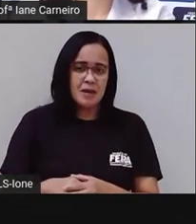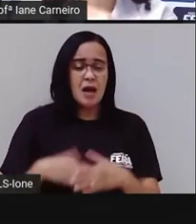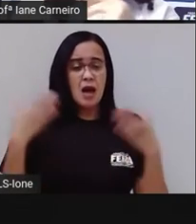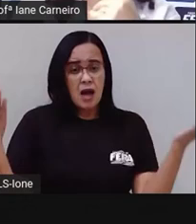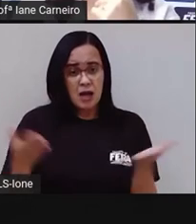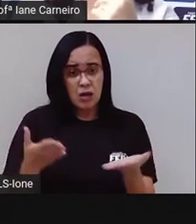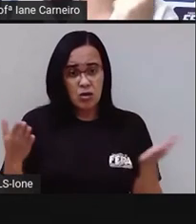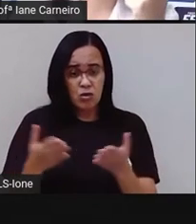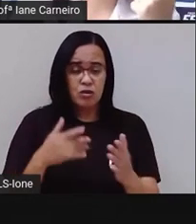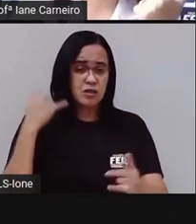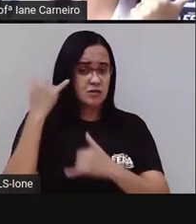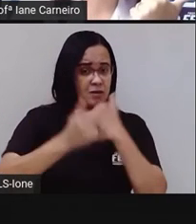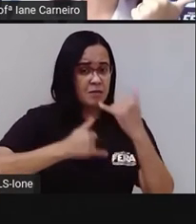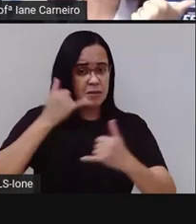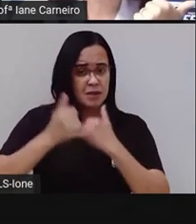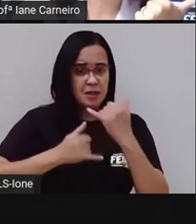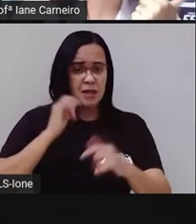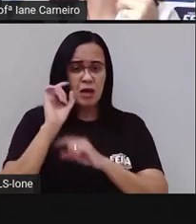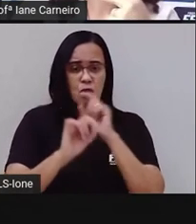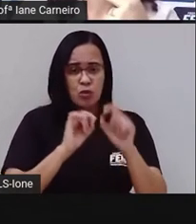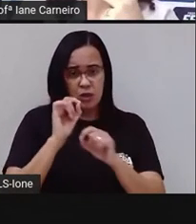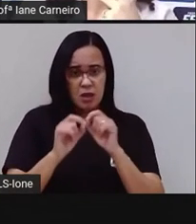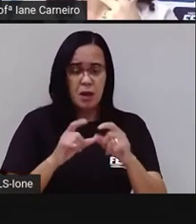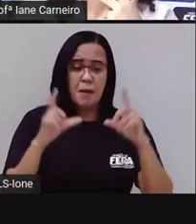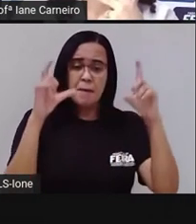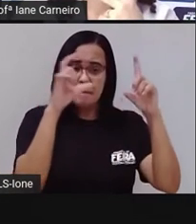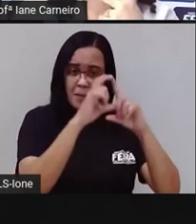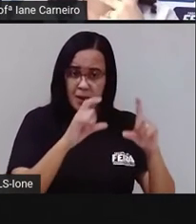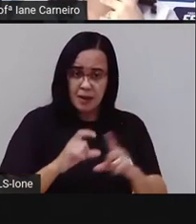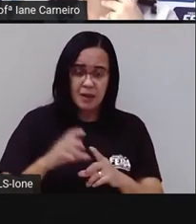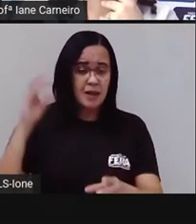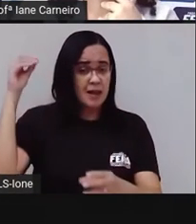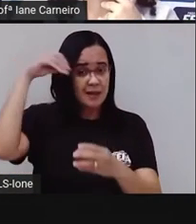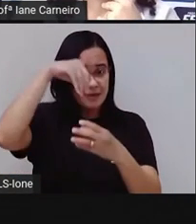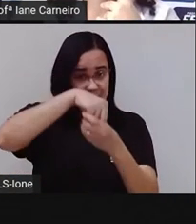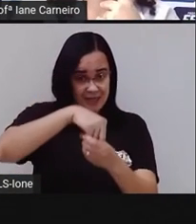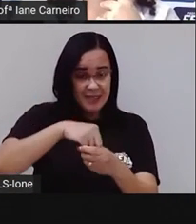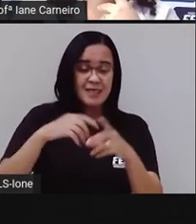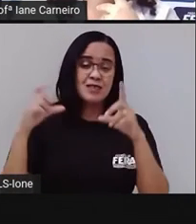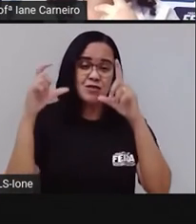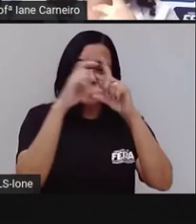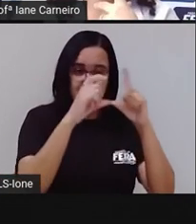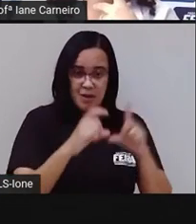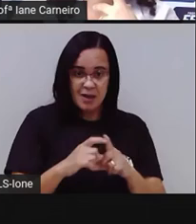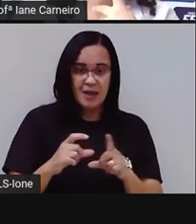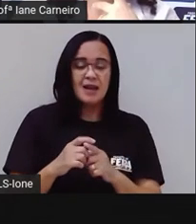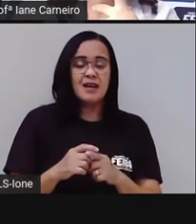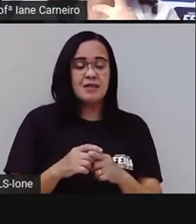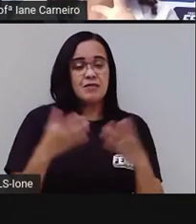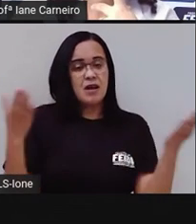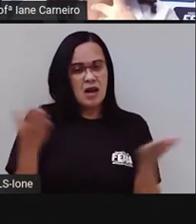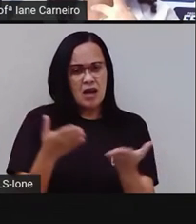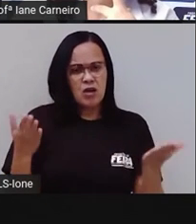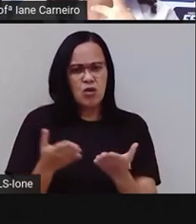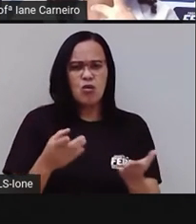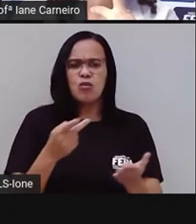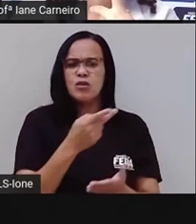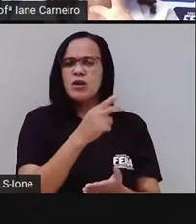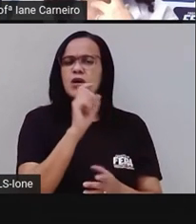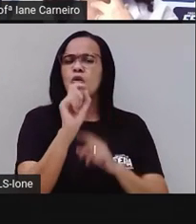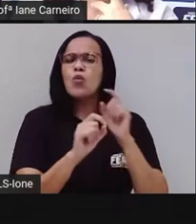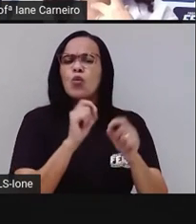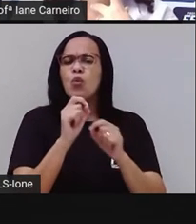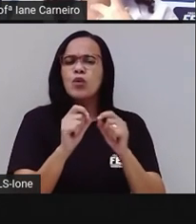palavra. Só que agora, antes foram frutas, né? Agora, a gente vai ver nomes de pessoas dentro